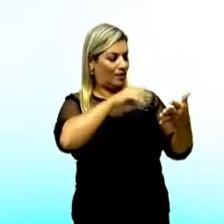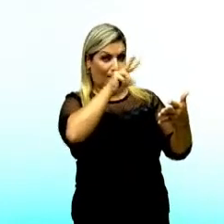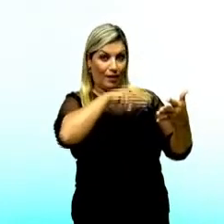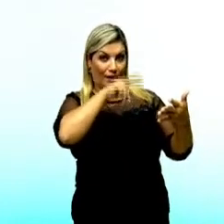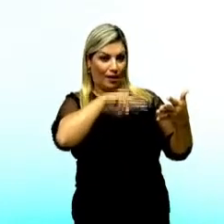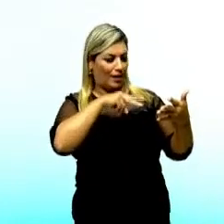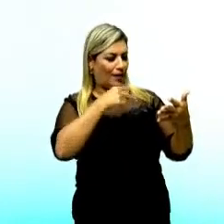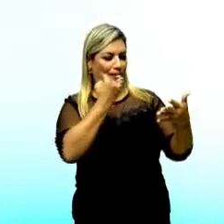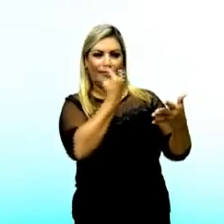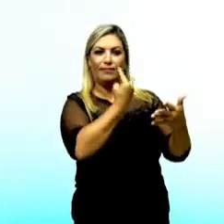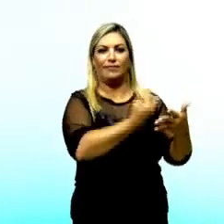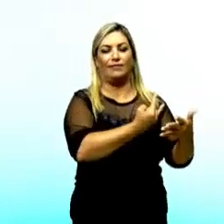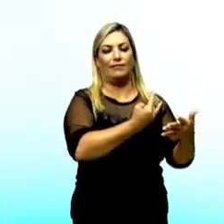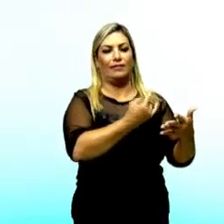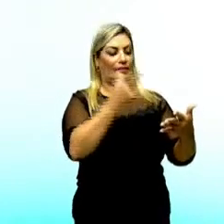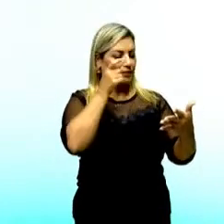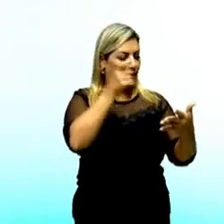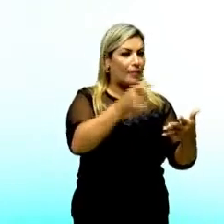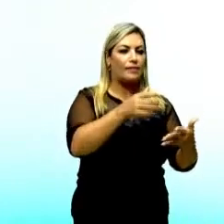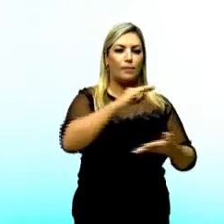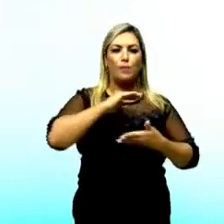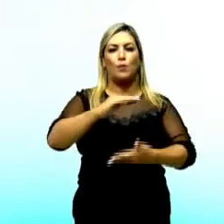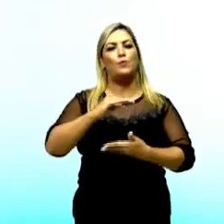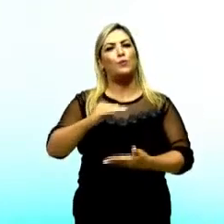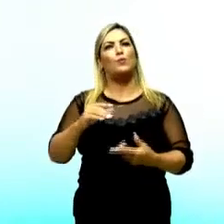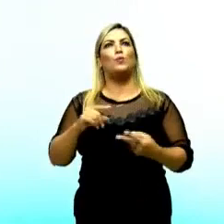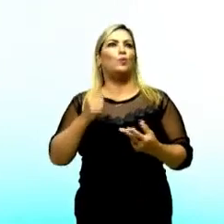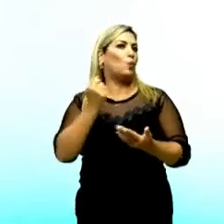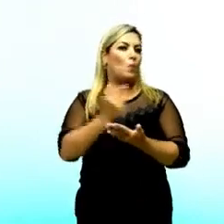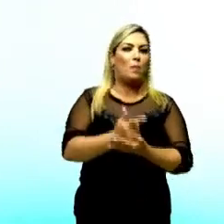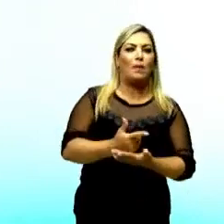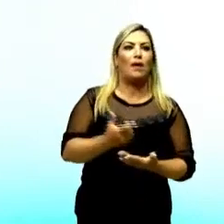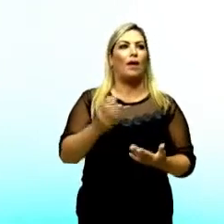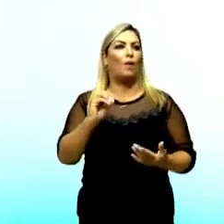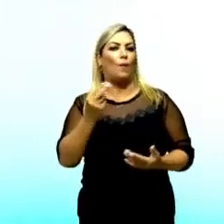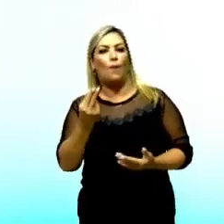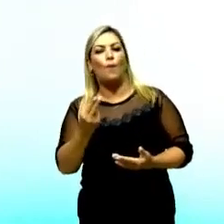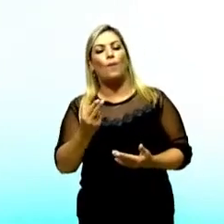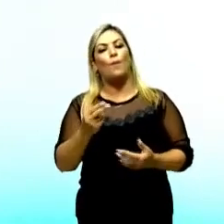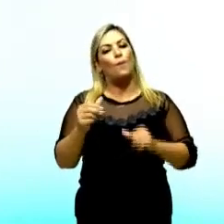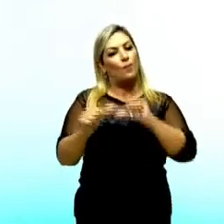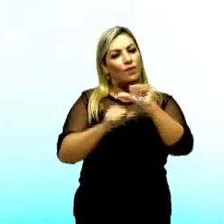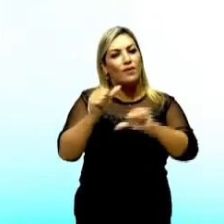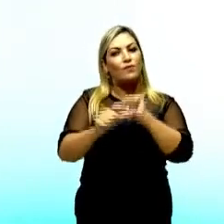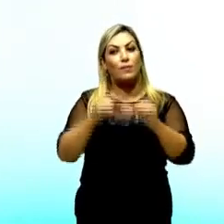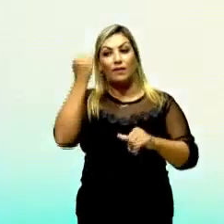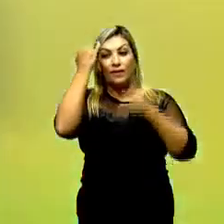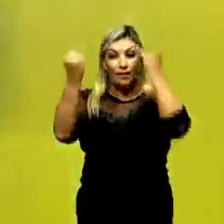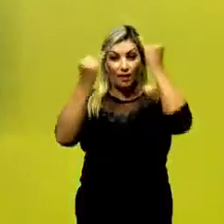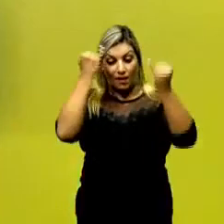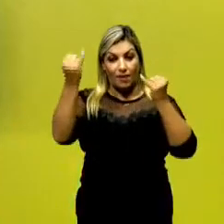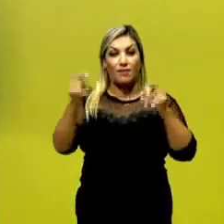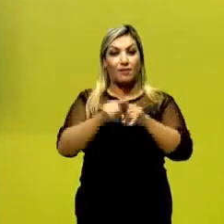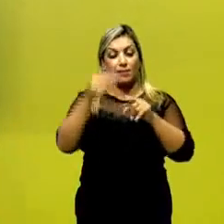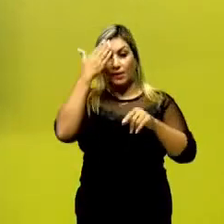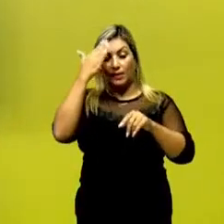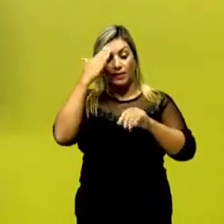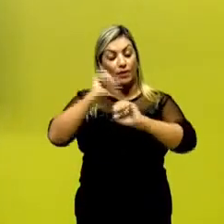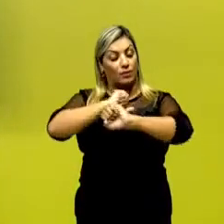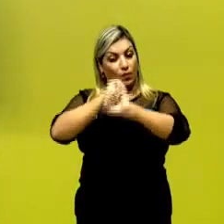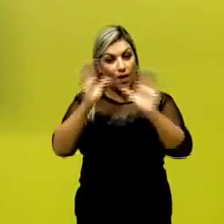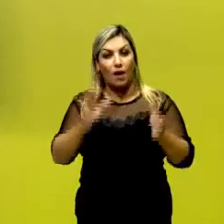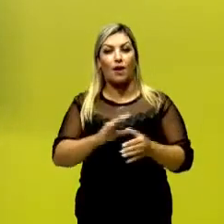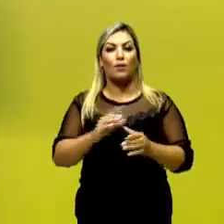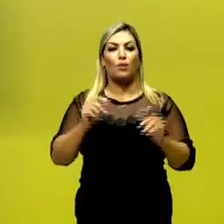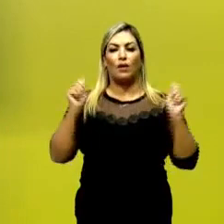se interesse por um determinado produto, seja para comprar, ou mesmo numa mudança de ideias ou de concepções em